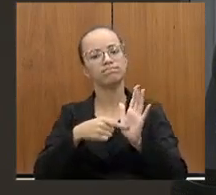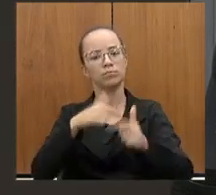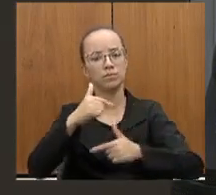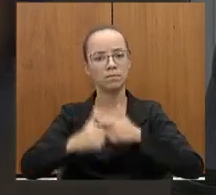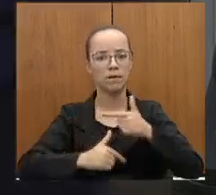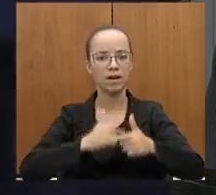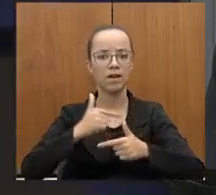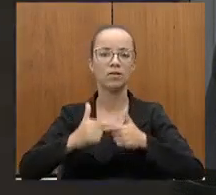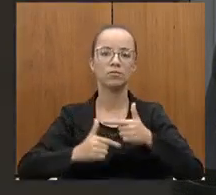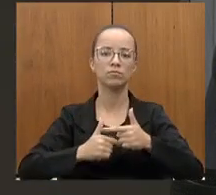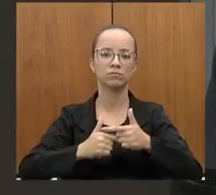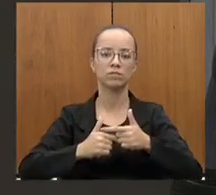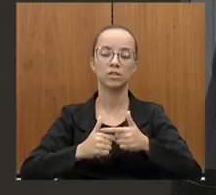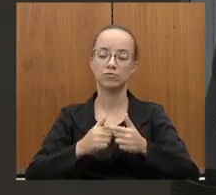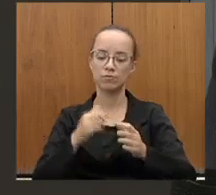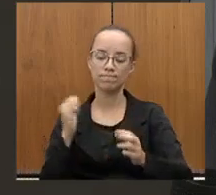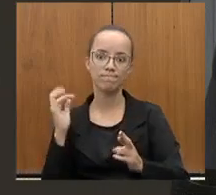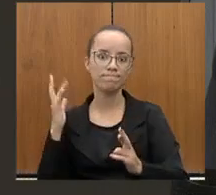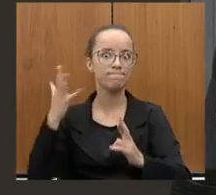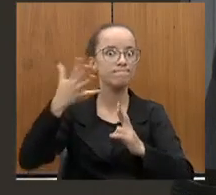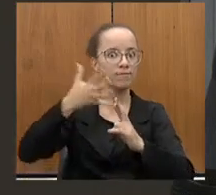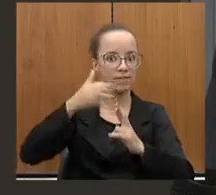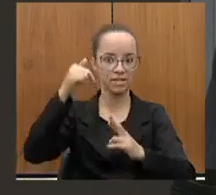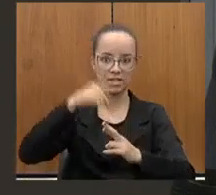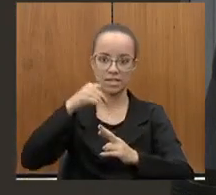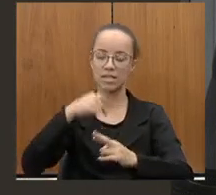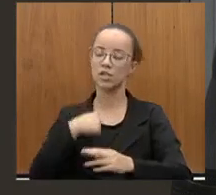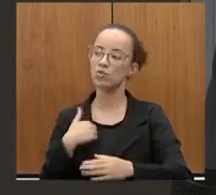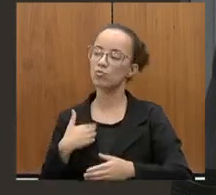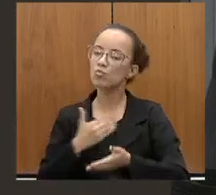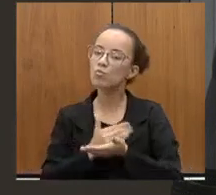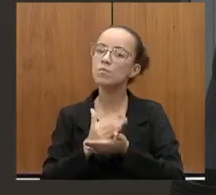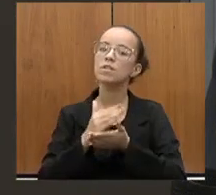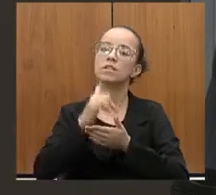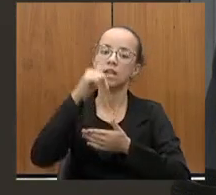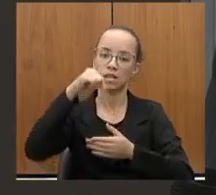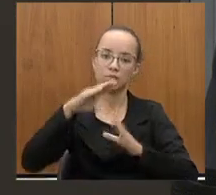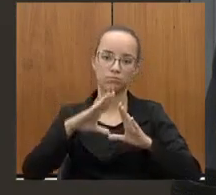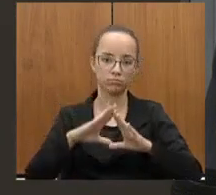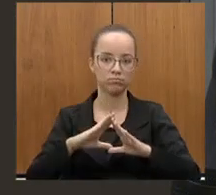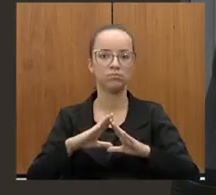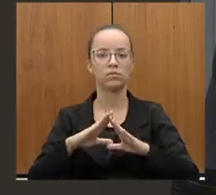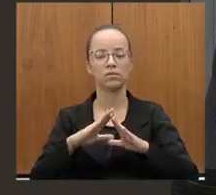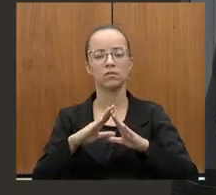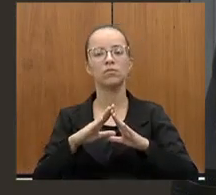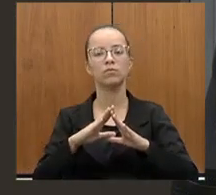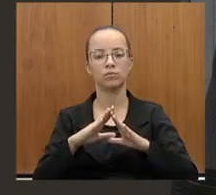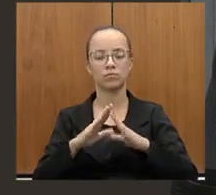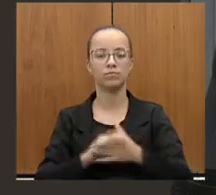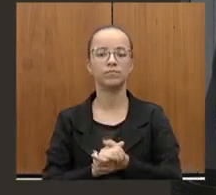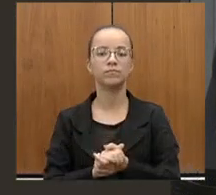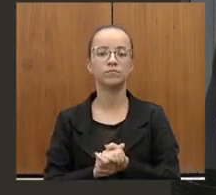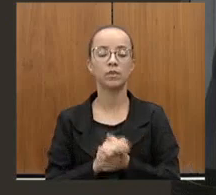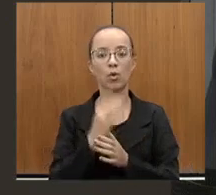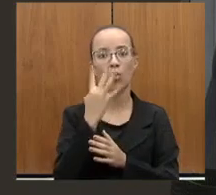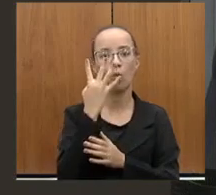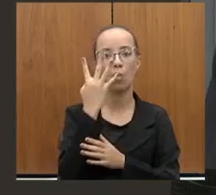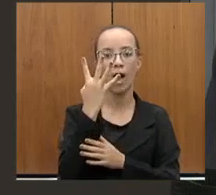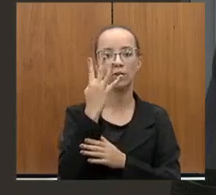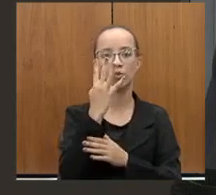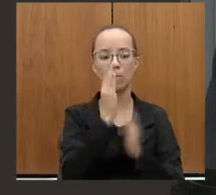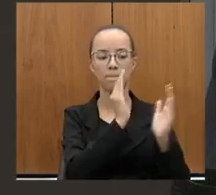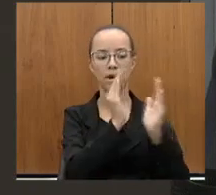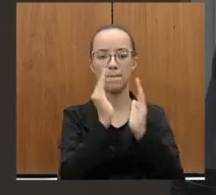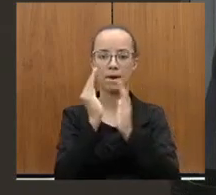e que foram referências aqui, quando eu cheguei aqui na casa, já estou com quatro mandatos,